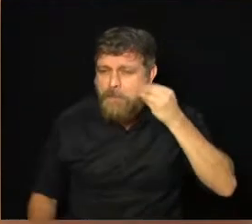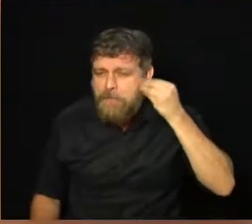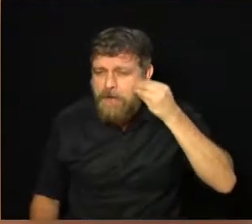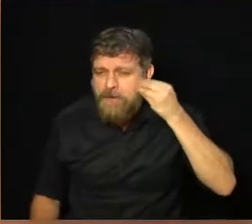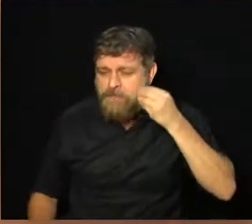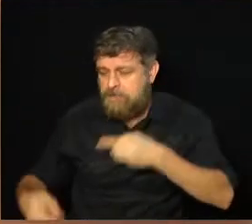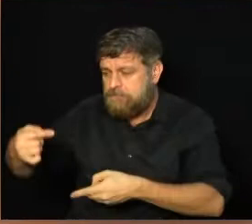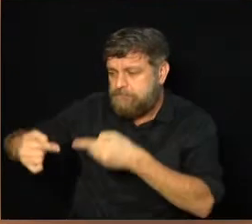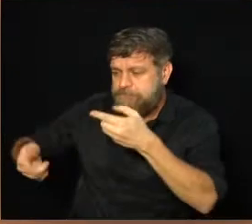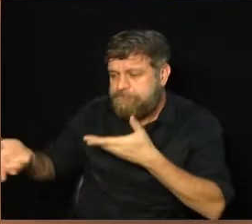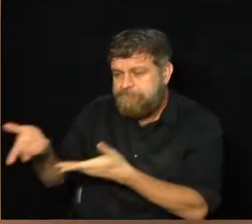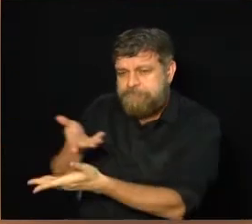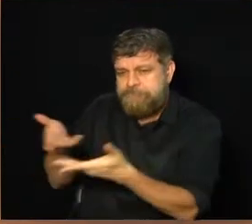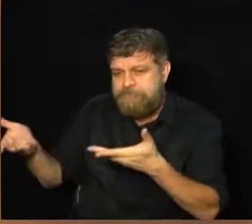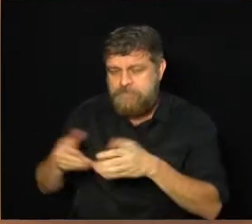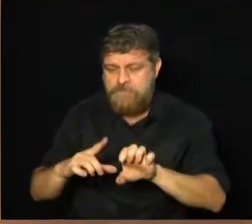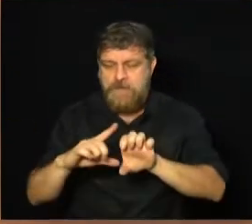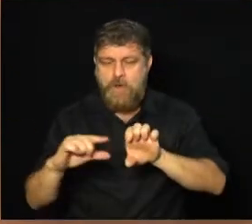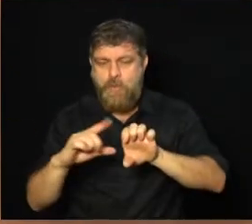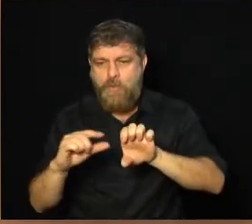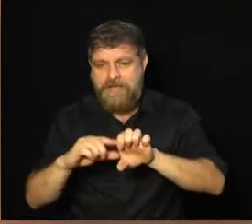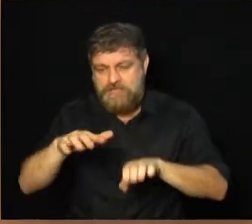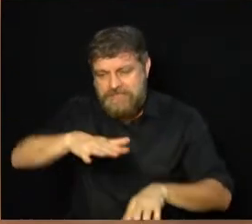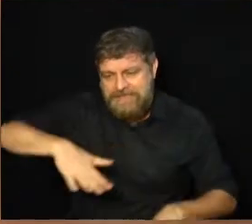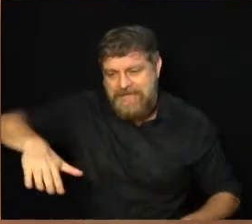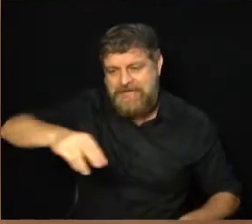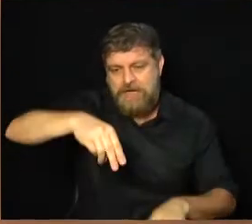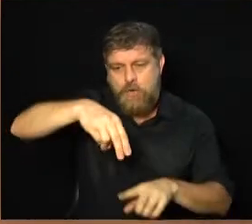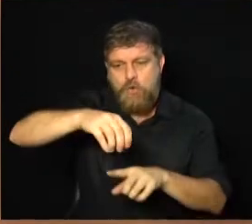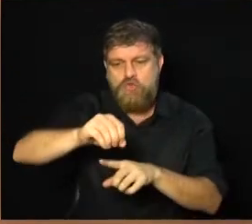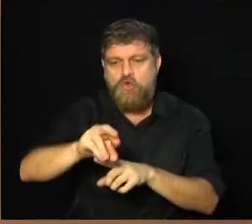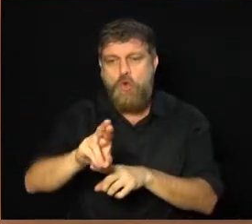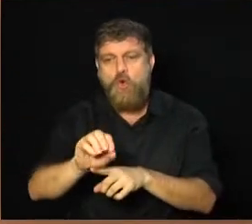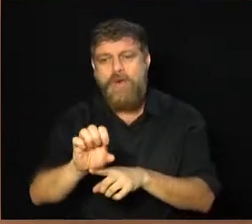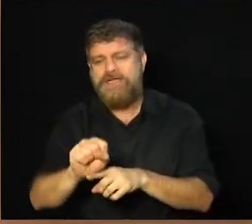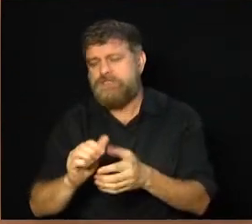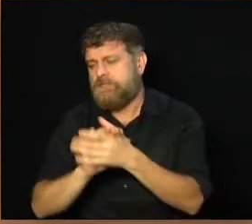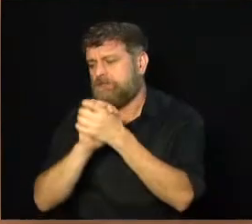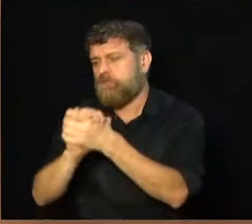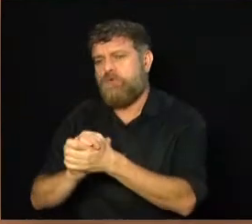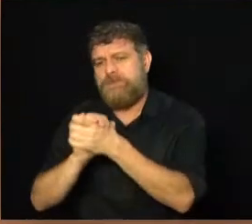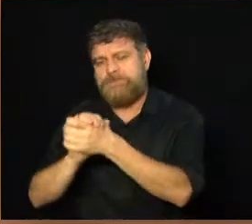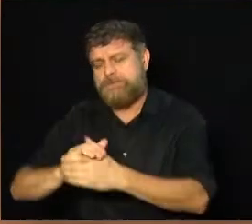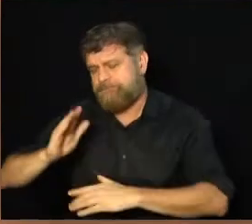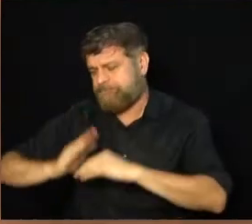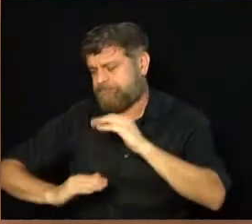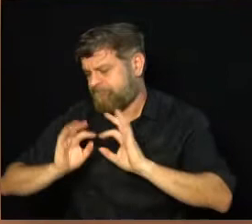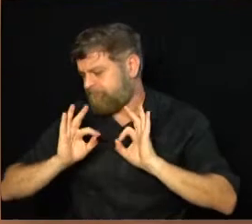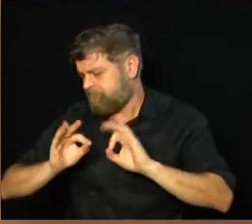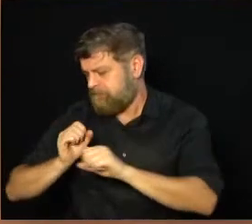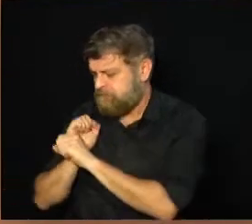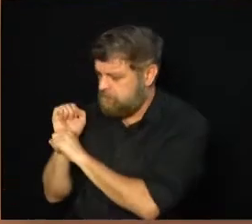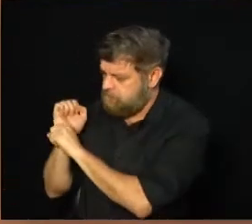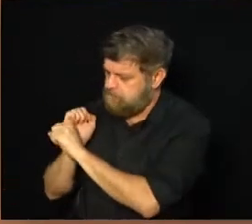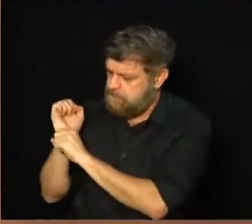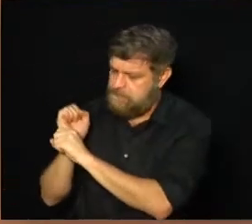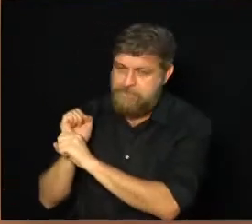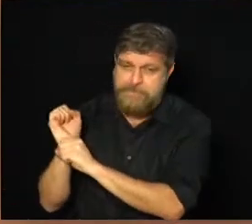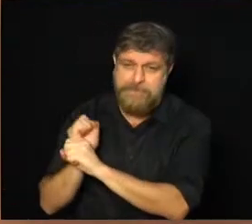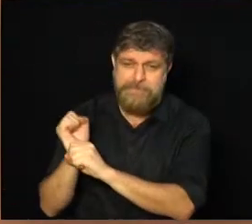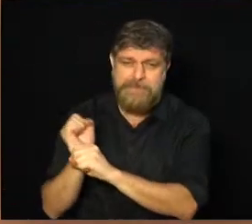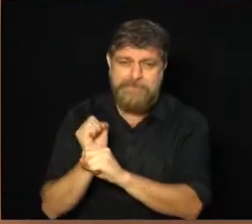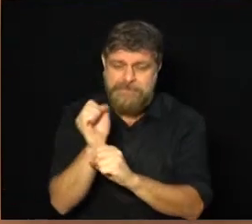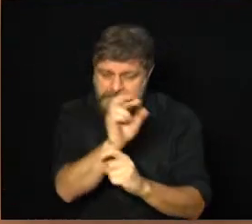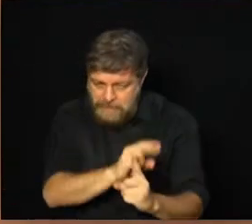debate do EJA na região noroeste. Então, eu queria parabenizar mesmo essa iniciativa que já dura há anos e que é uma